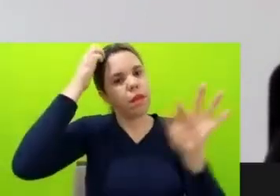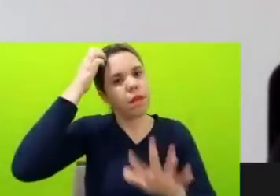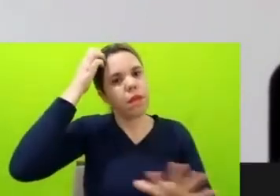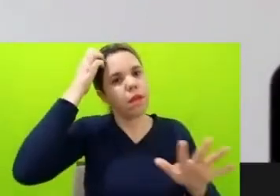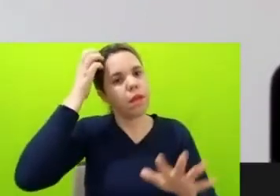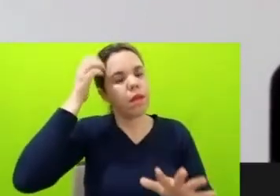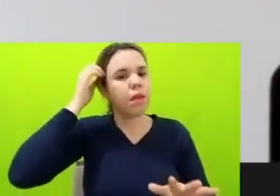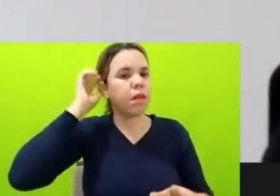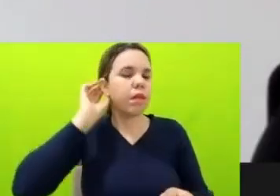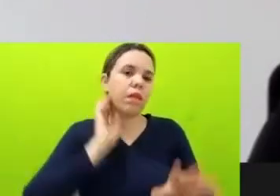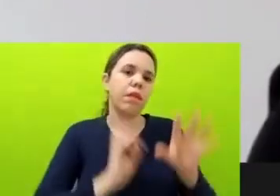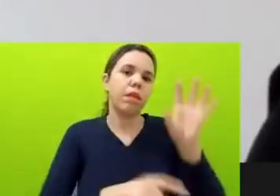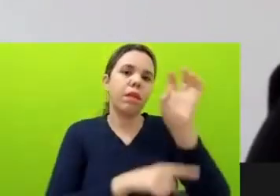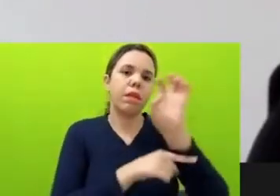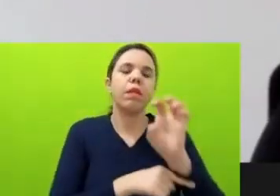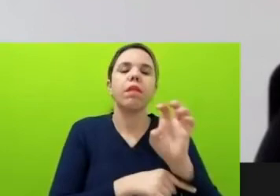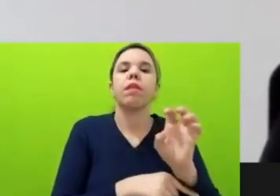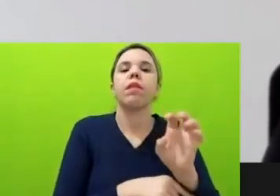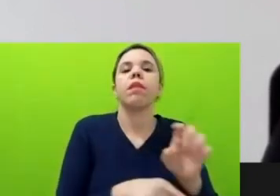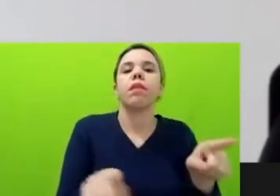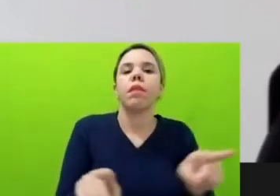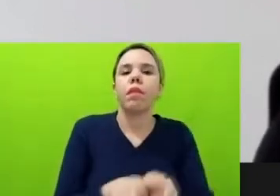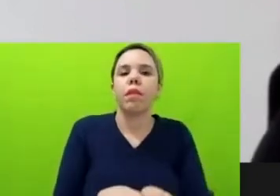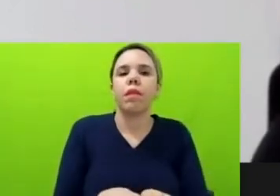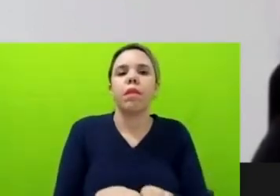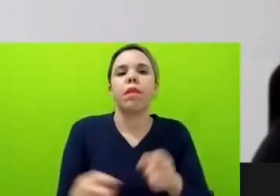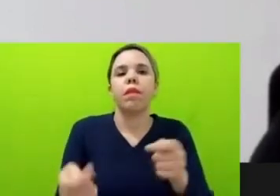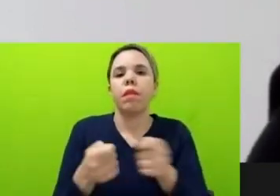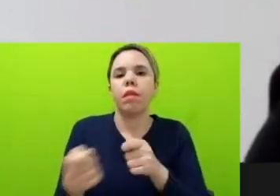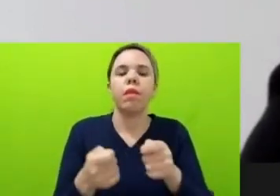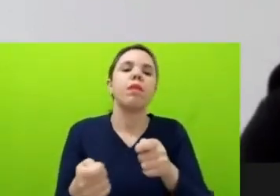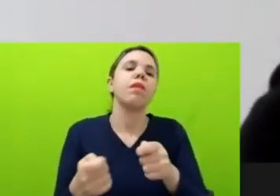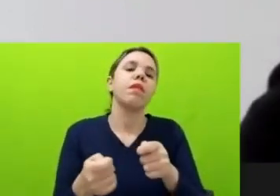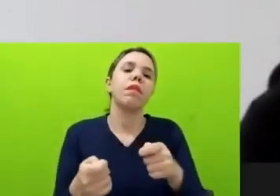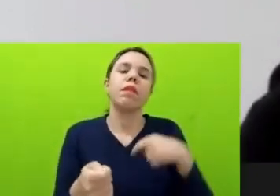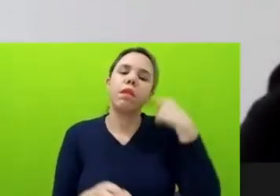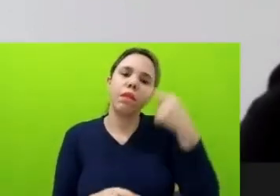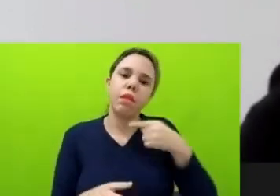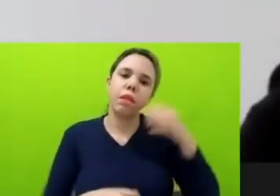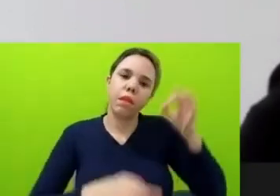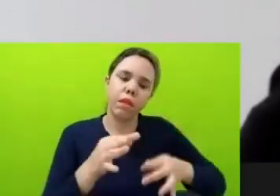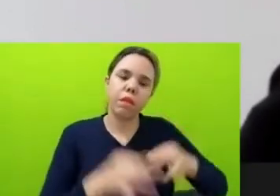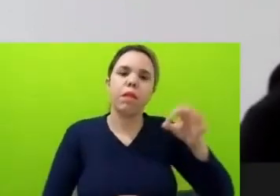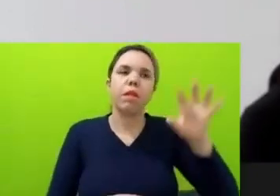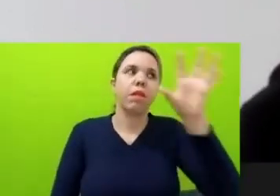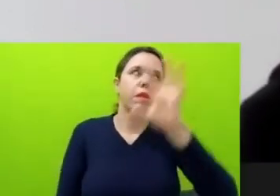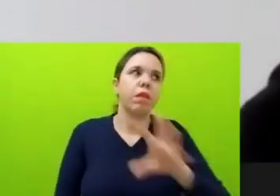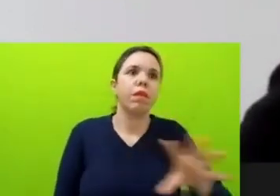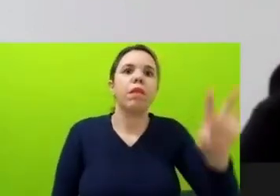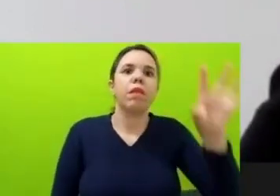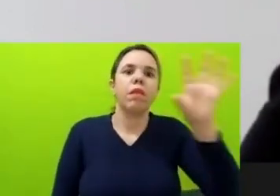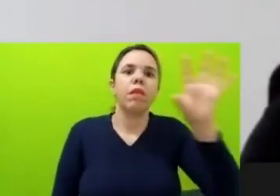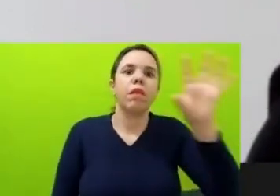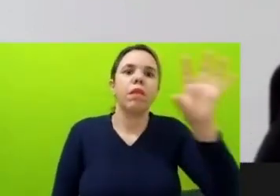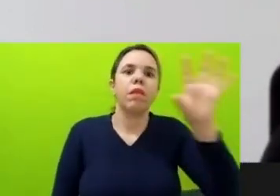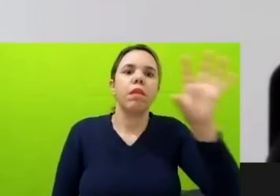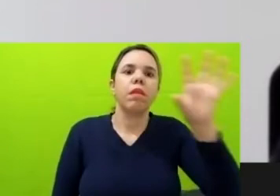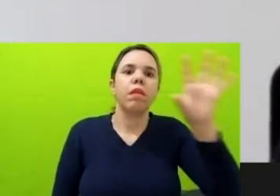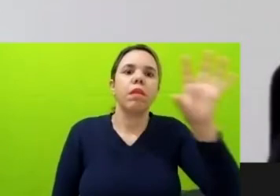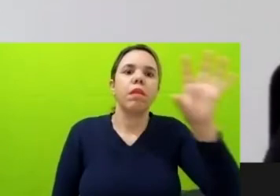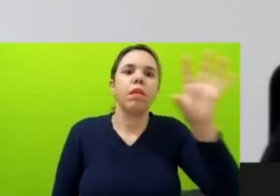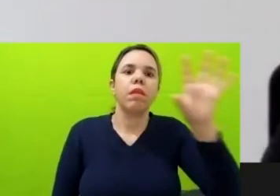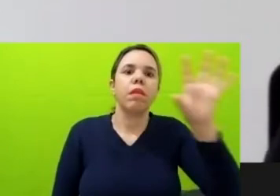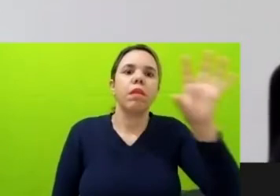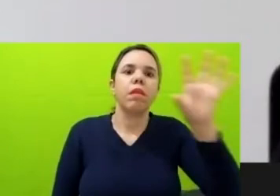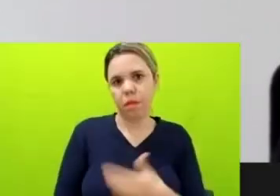controladorias gerais dos estados, né? Para auxiliar o órgão executivo a caminhar nesse processo de